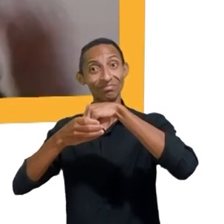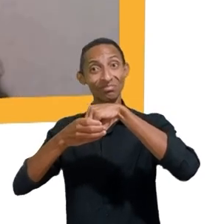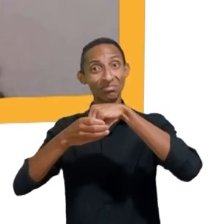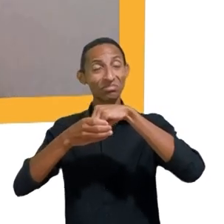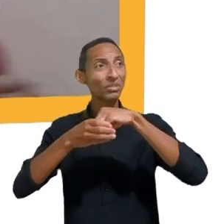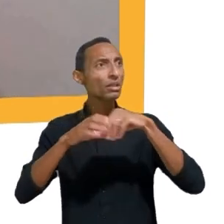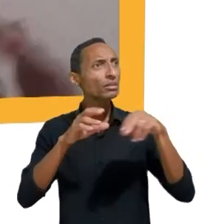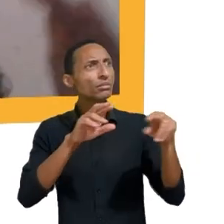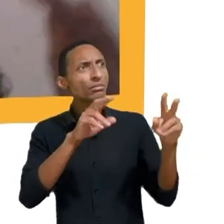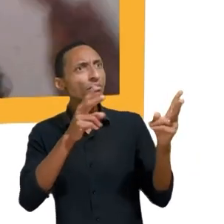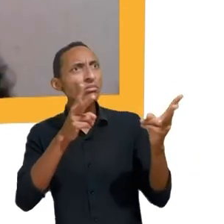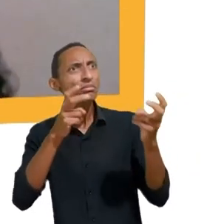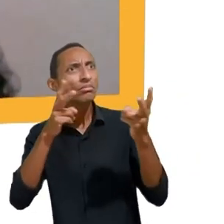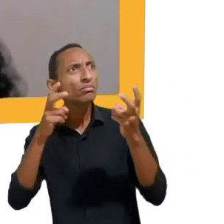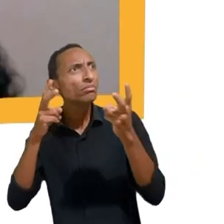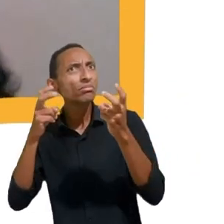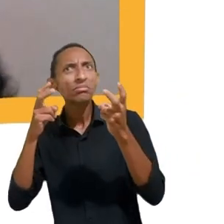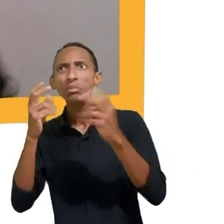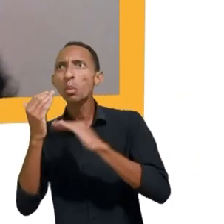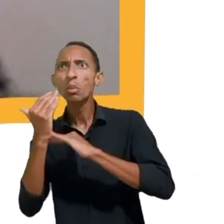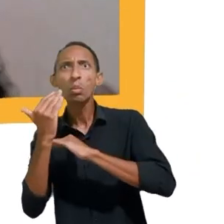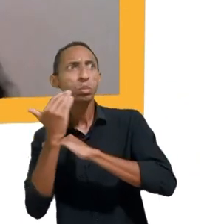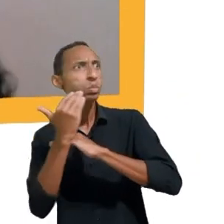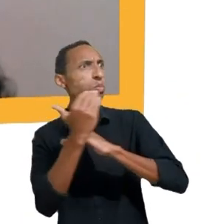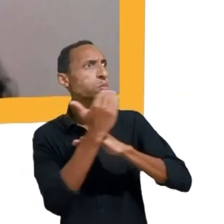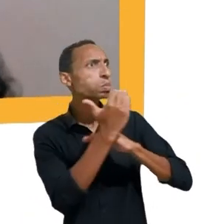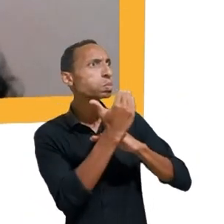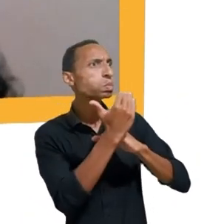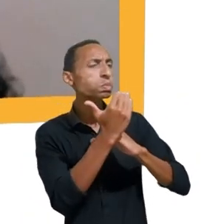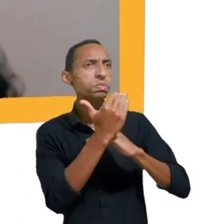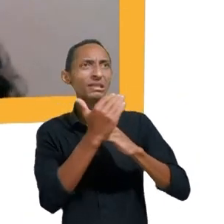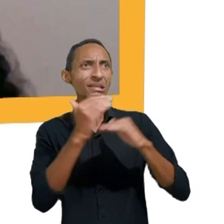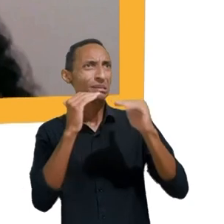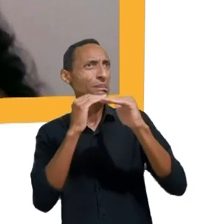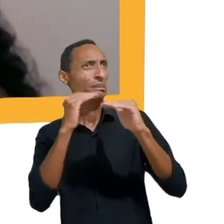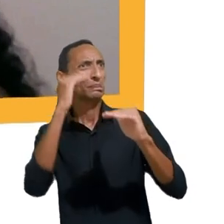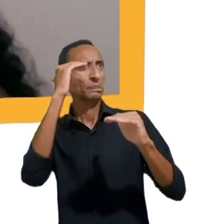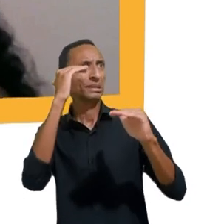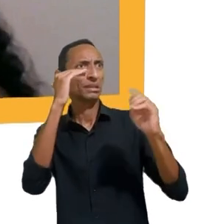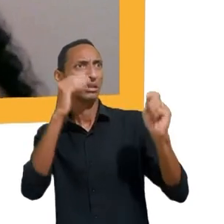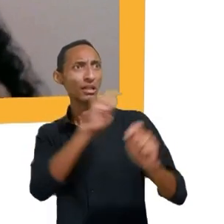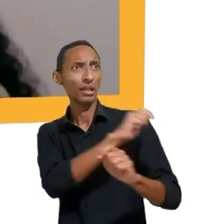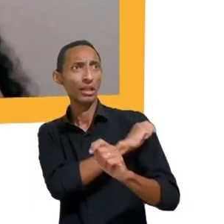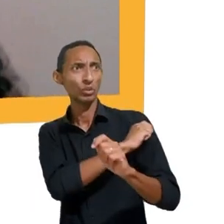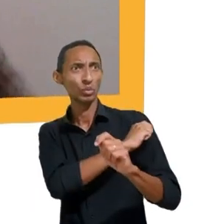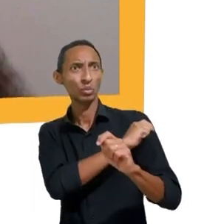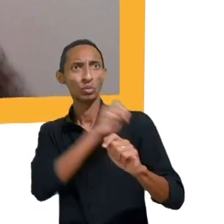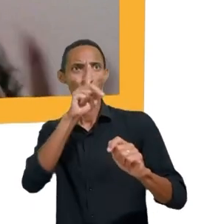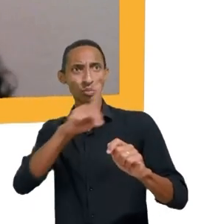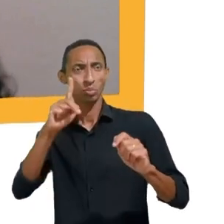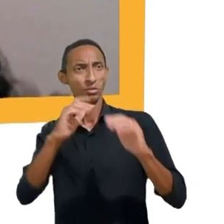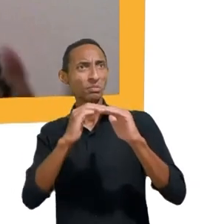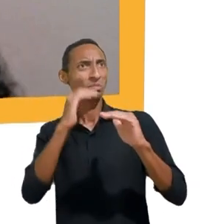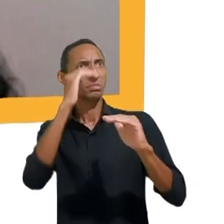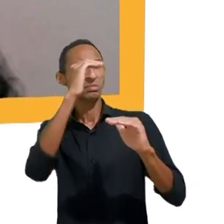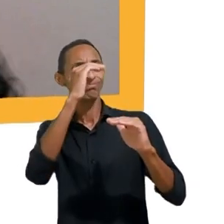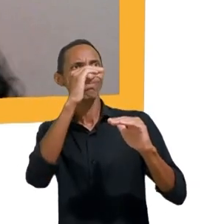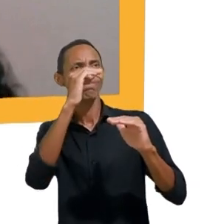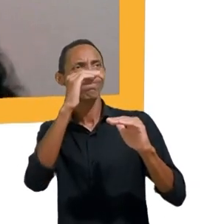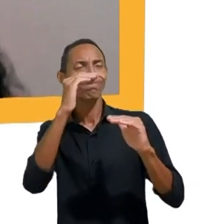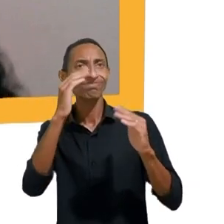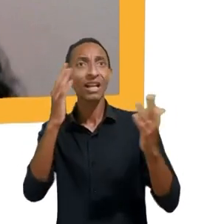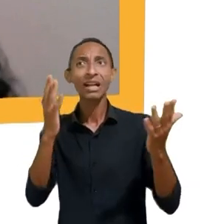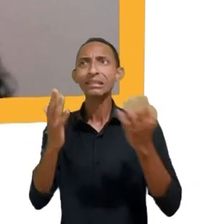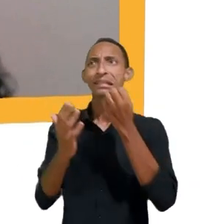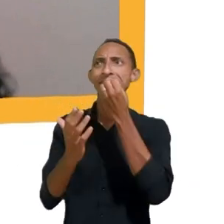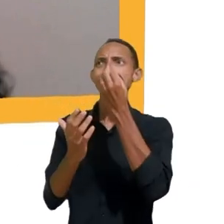hierarquia entre aluno e professor era muito presente e que algumas vezes a gente não conseguia expressar aquilo